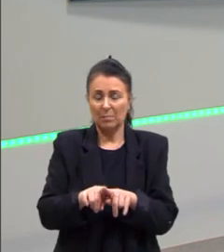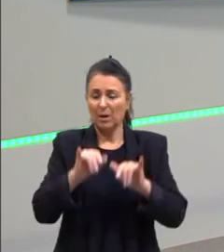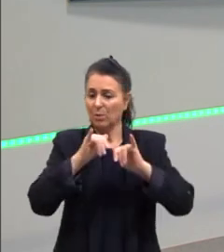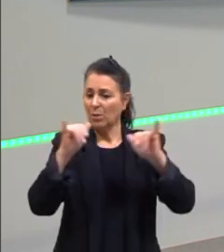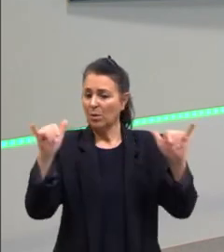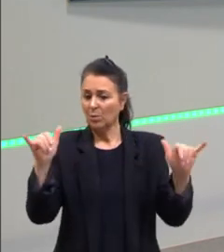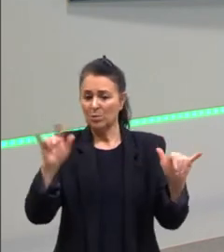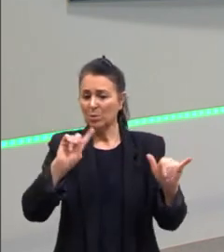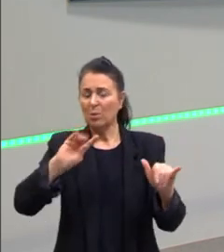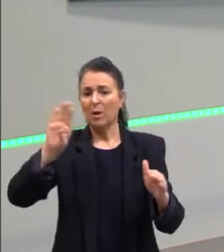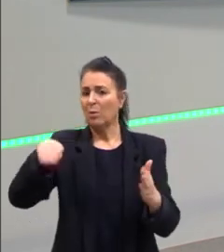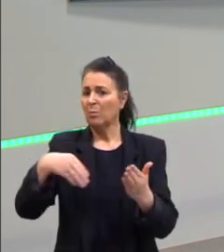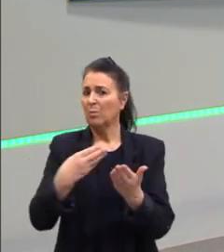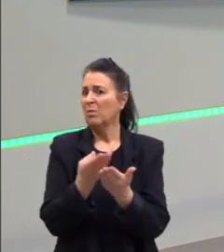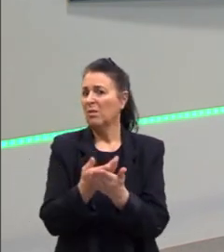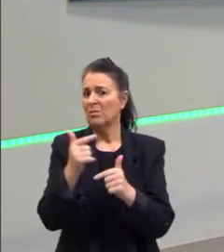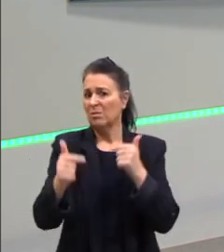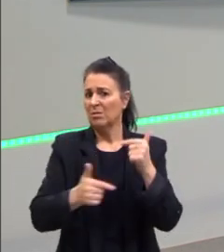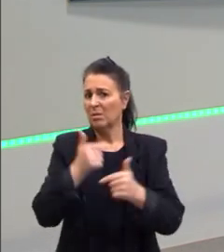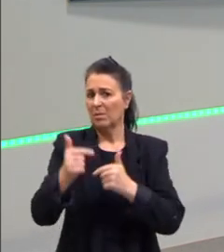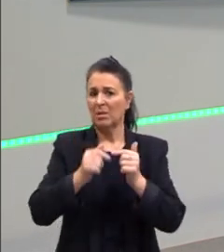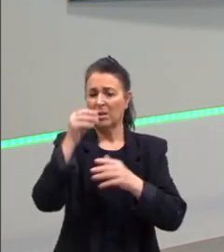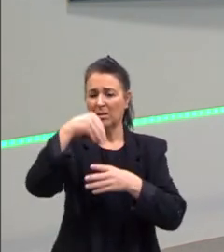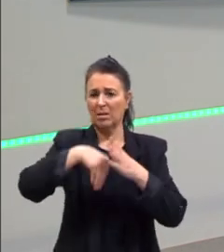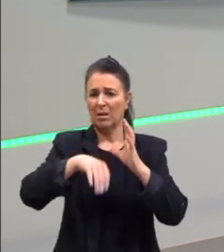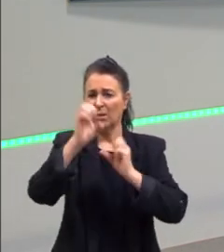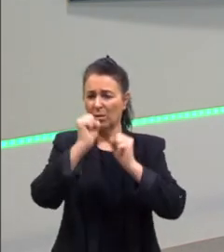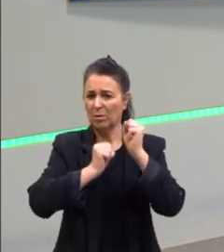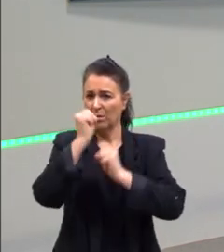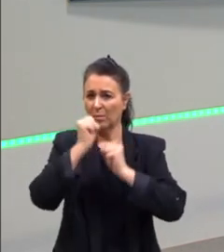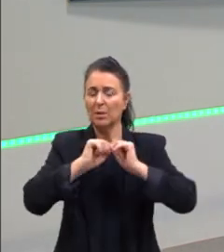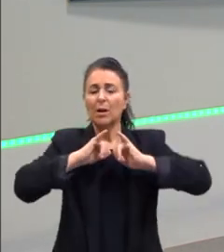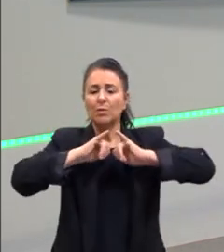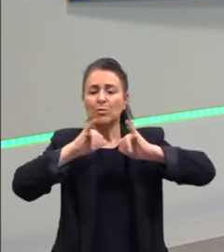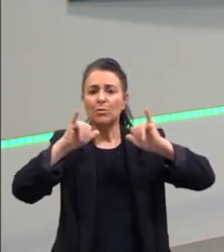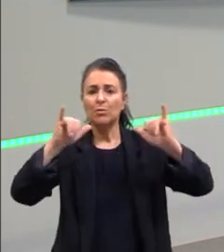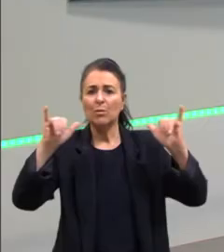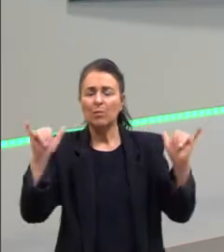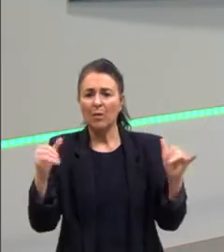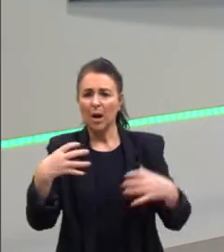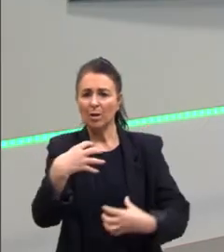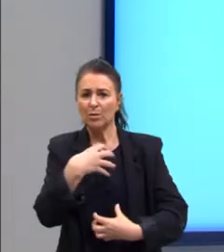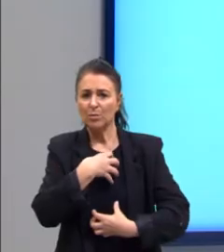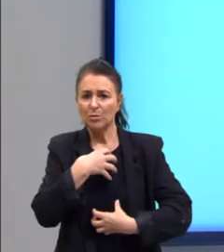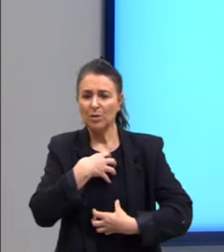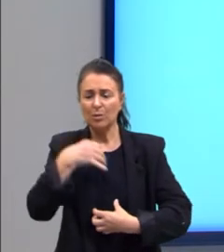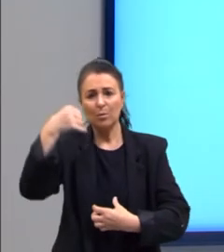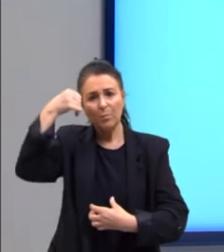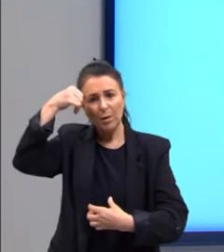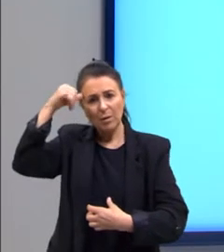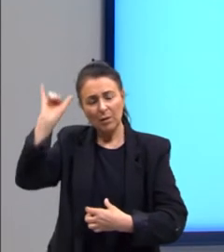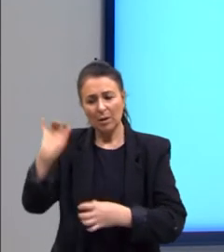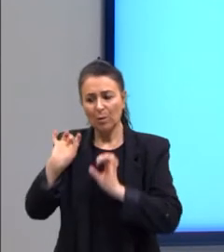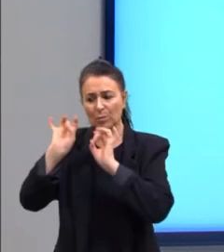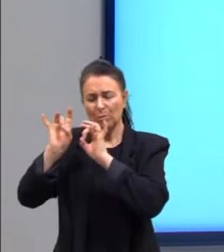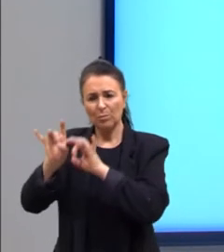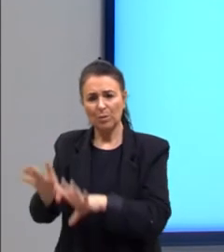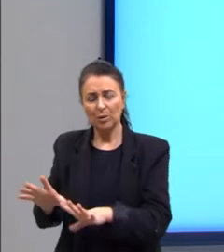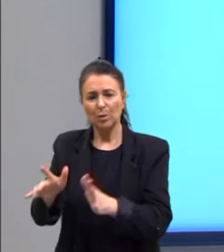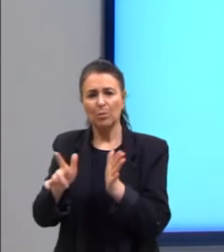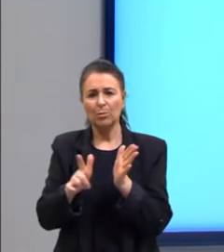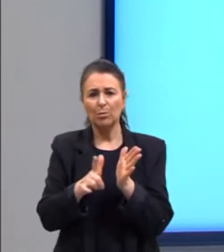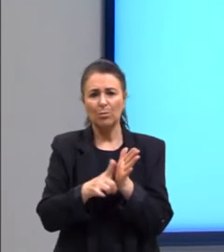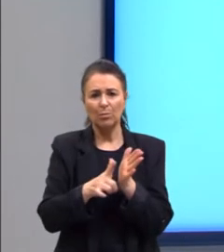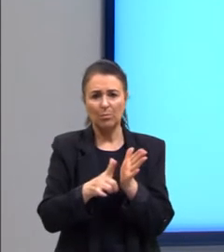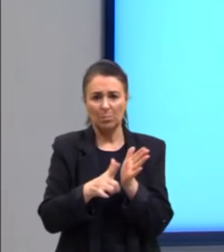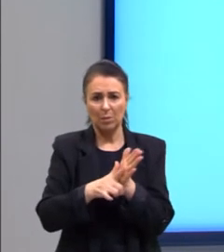uma oportunidade para trabalhar nessa empresa. Divulgar alternativas de combate ao desperdício de papel? Não nos é